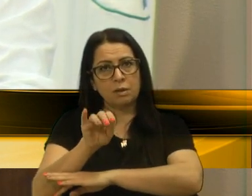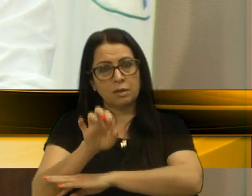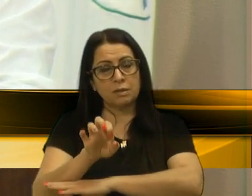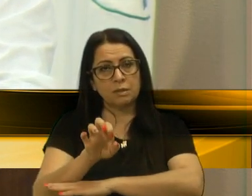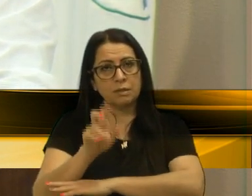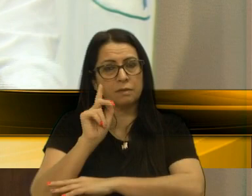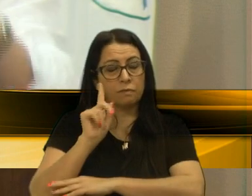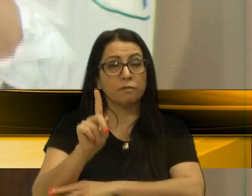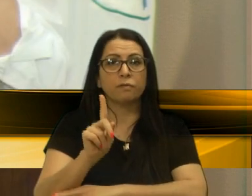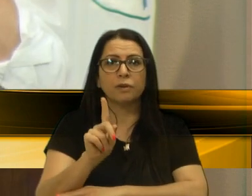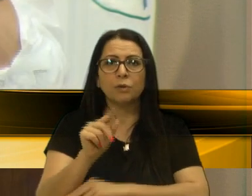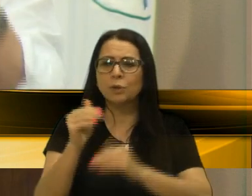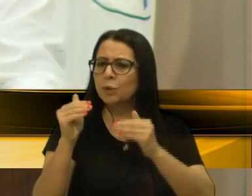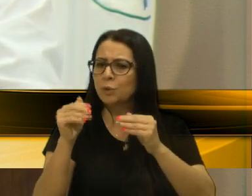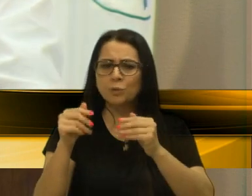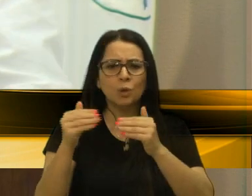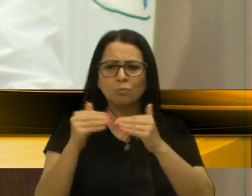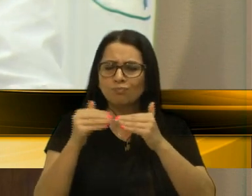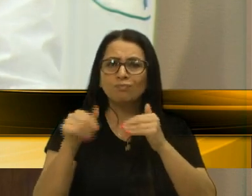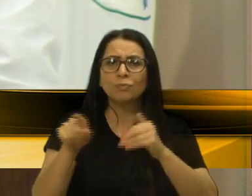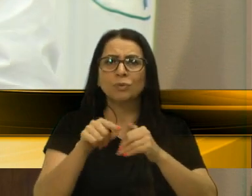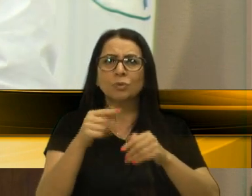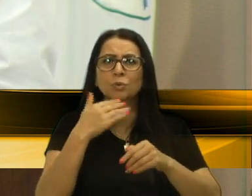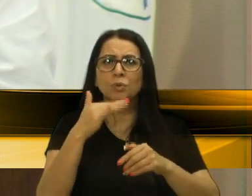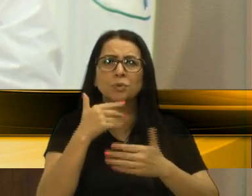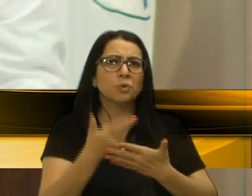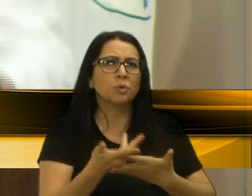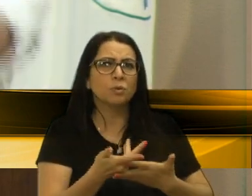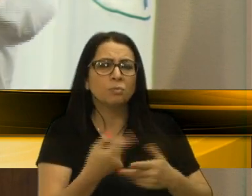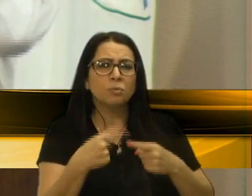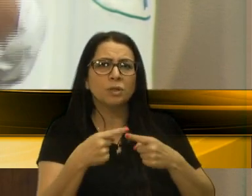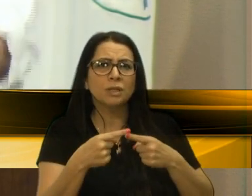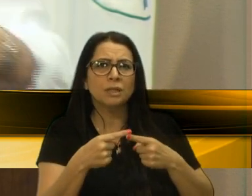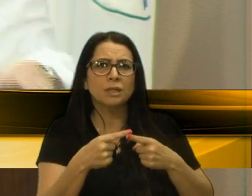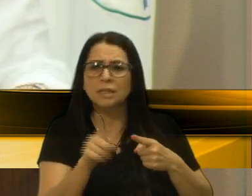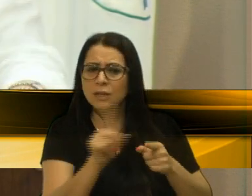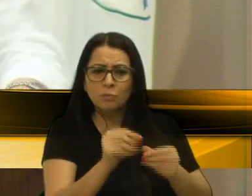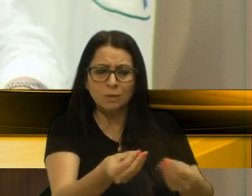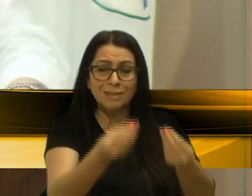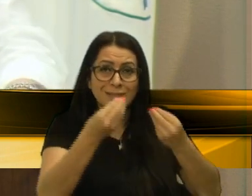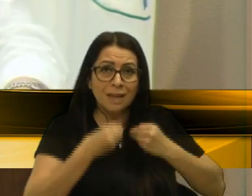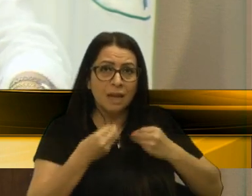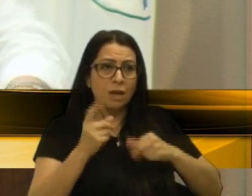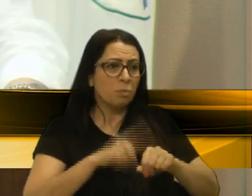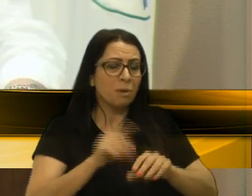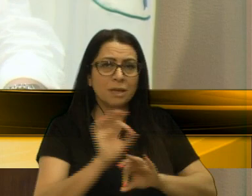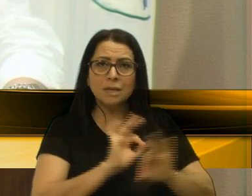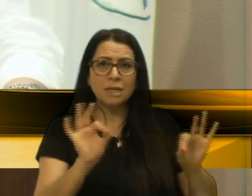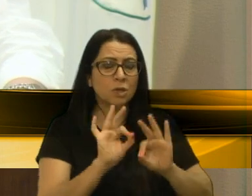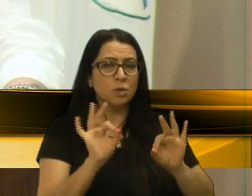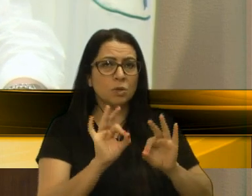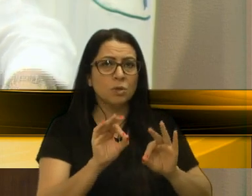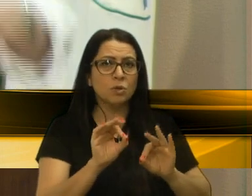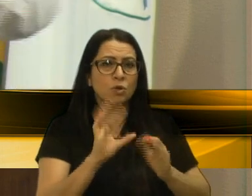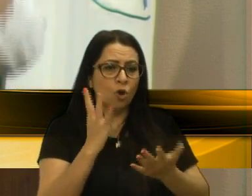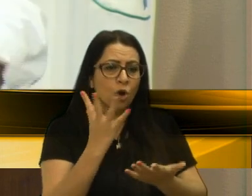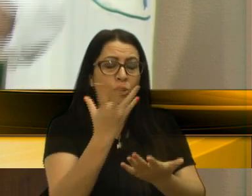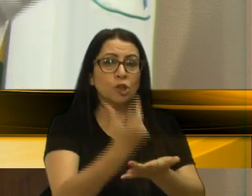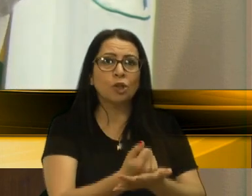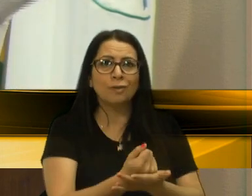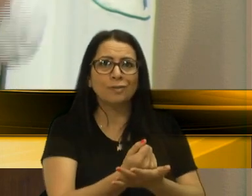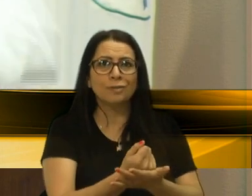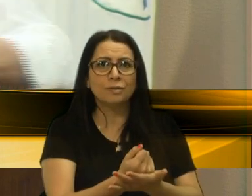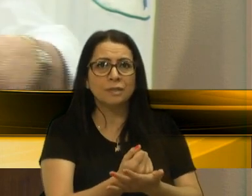cor usada que não coincide com as cores. Por que que não coincide? Porque não nos forneceram, em momento, nenhum software. Se